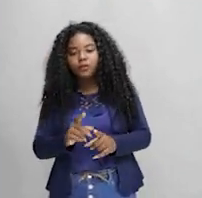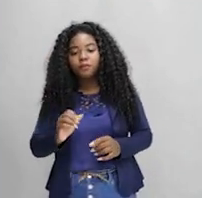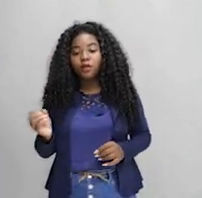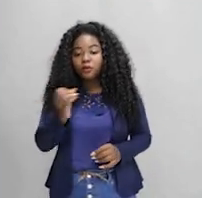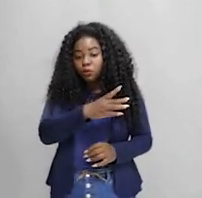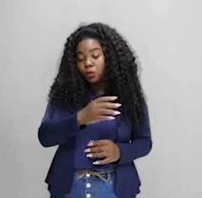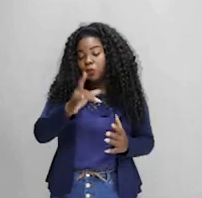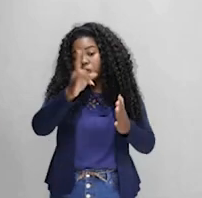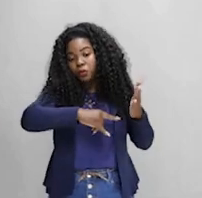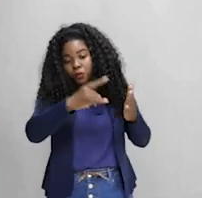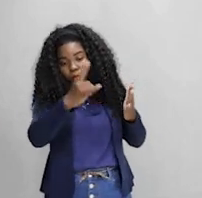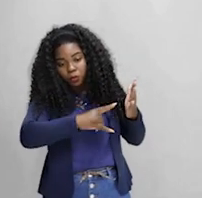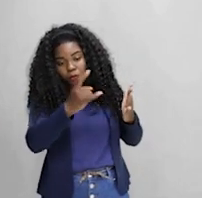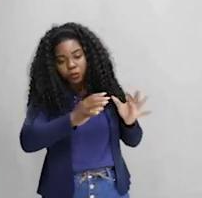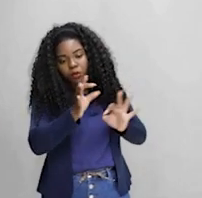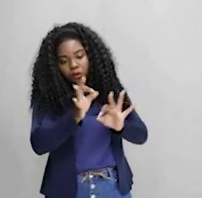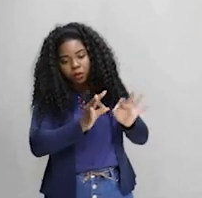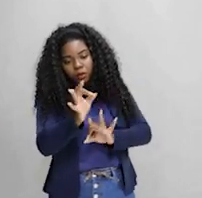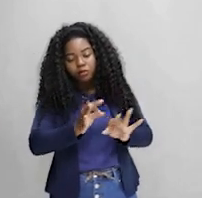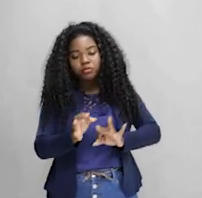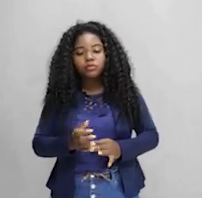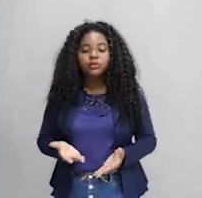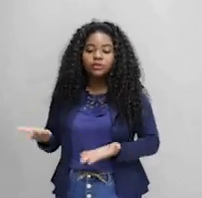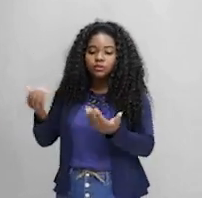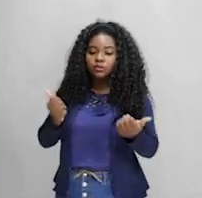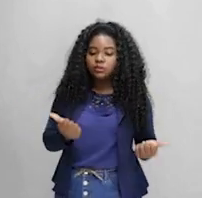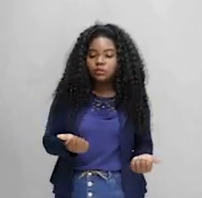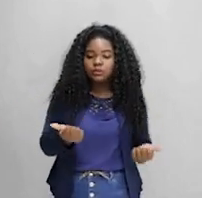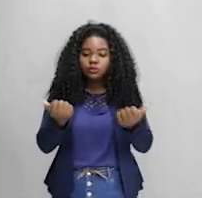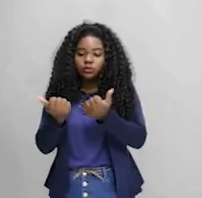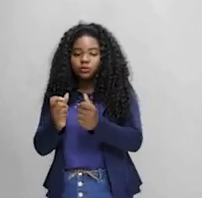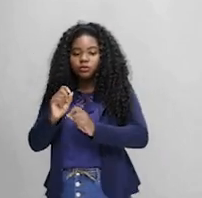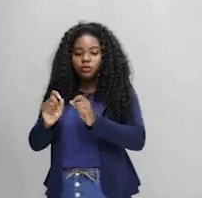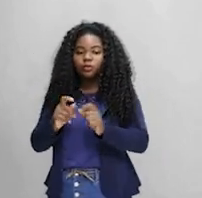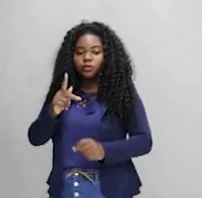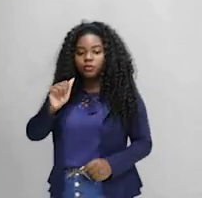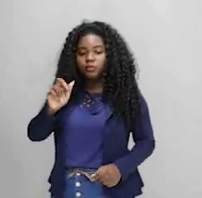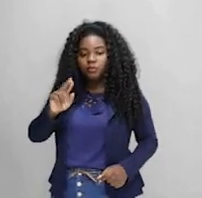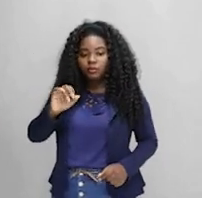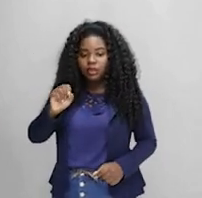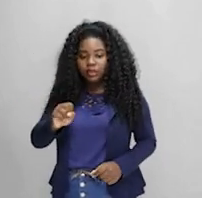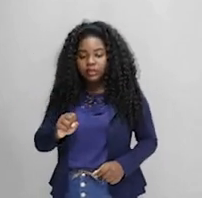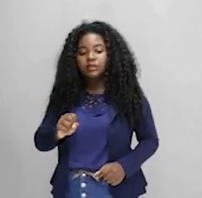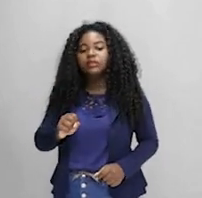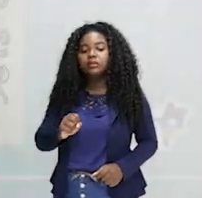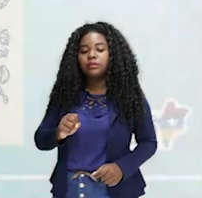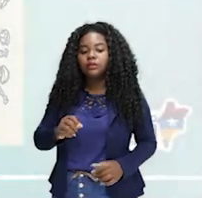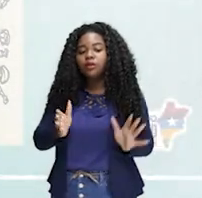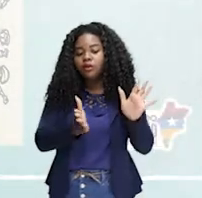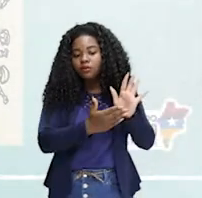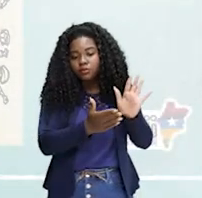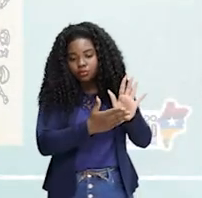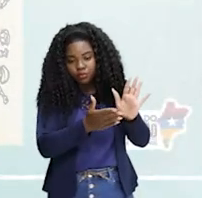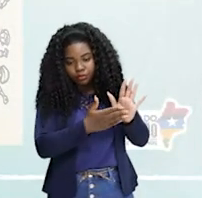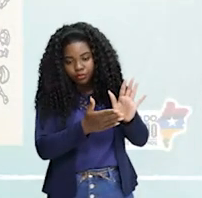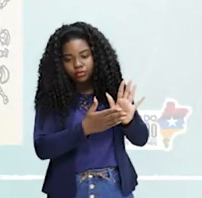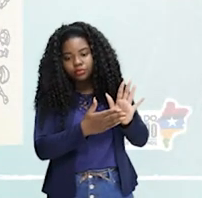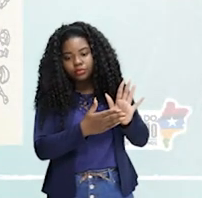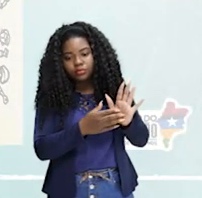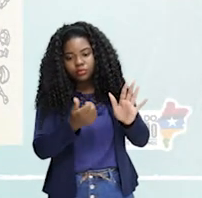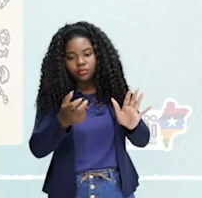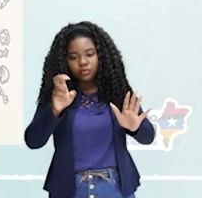que veio a substituí-lo, que foi o Acordo de Paris, que foi proposto na COP 15, ali na